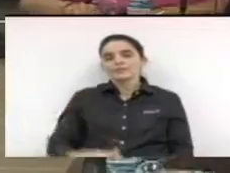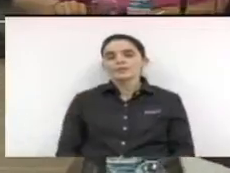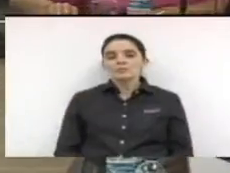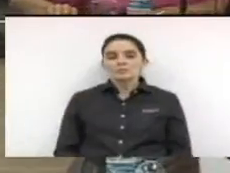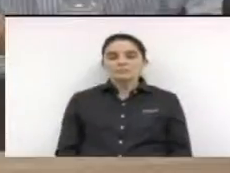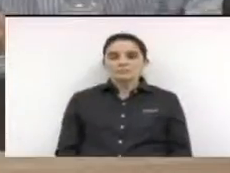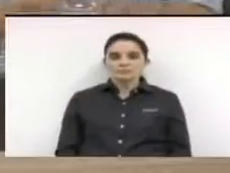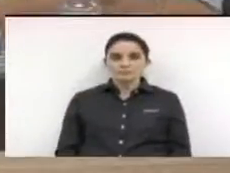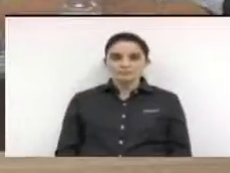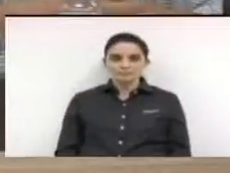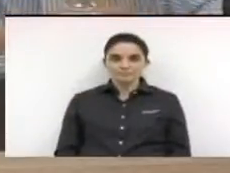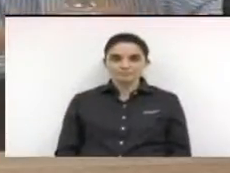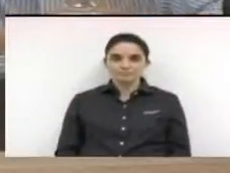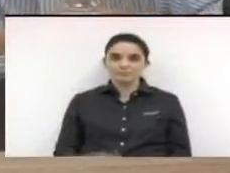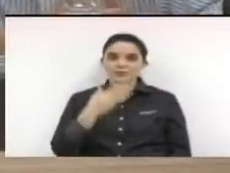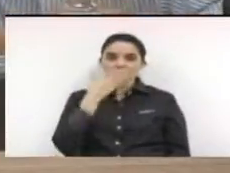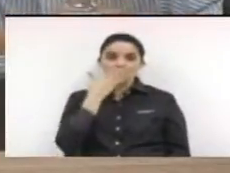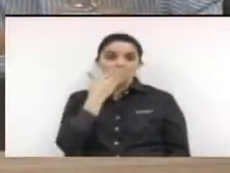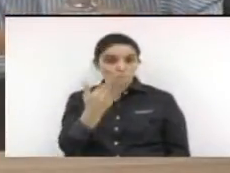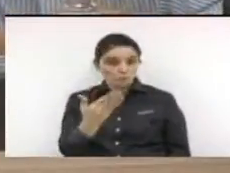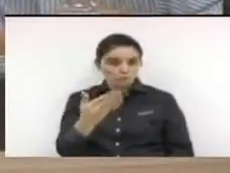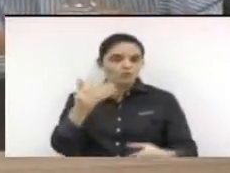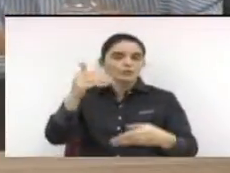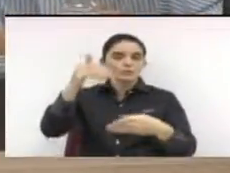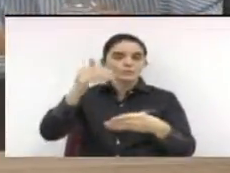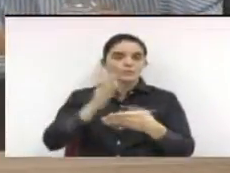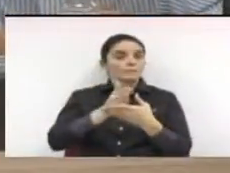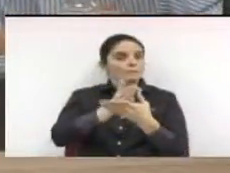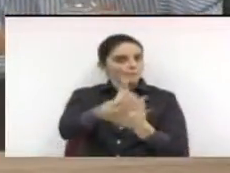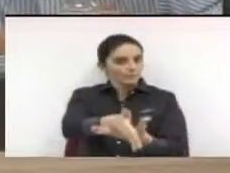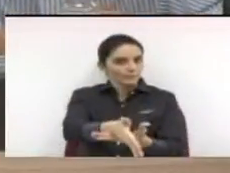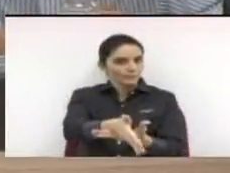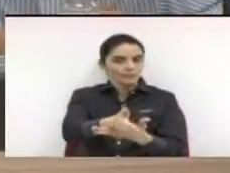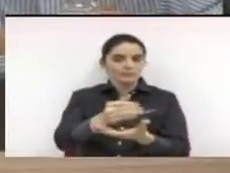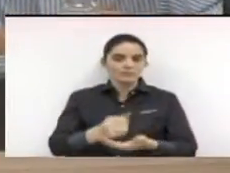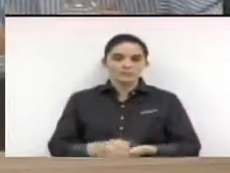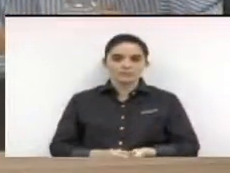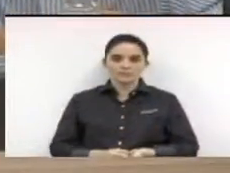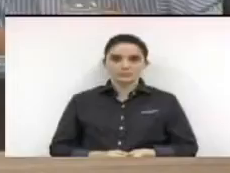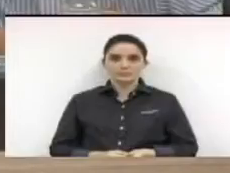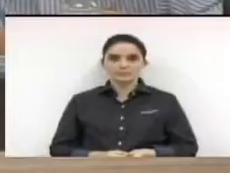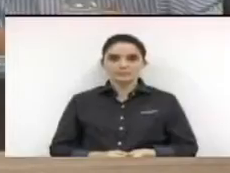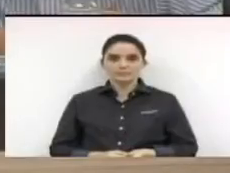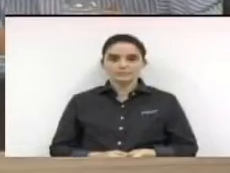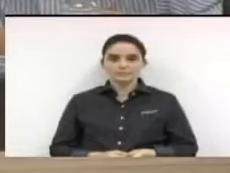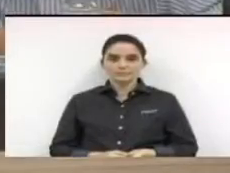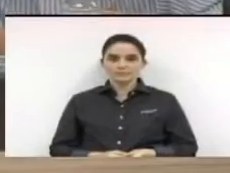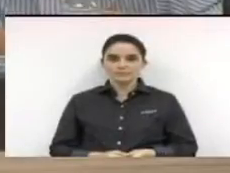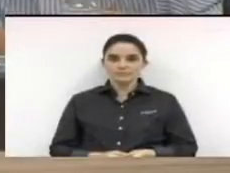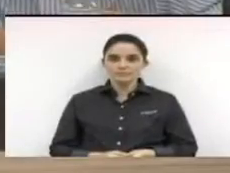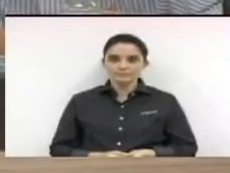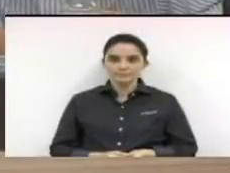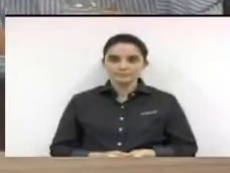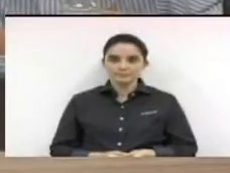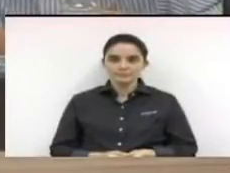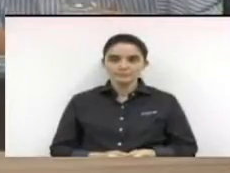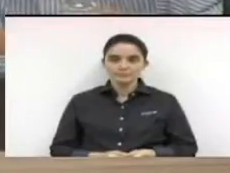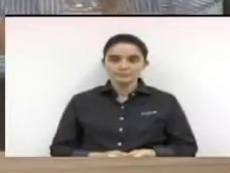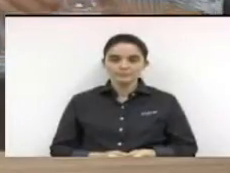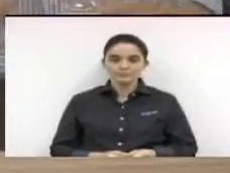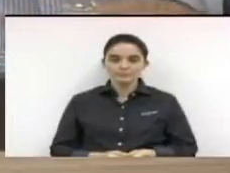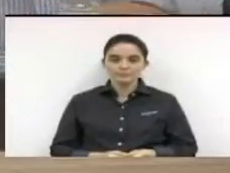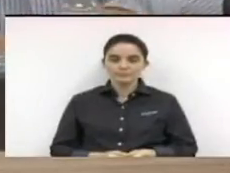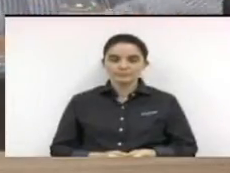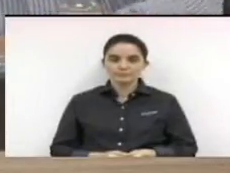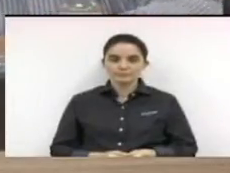O requerimento foi aprovado e está em andamento a urgência especial, porém a matéria a ser lida.